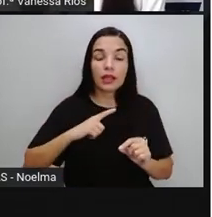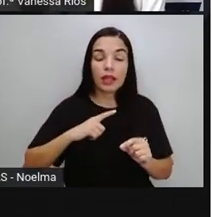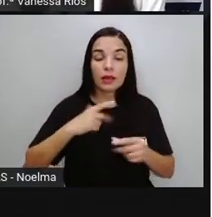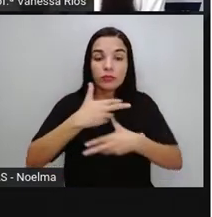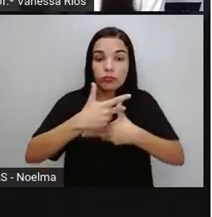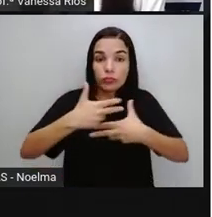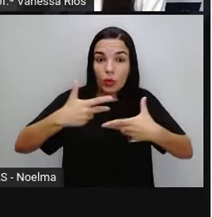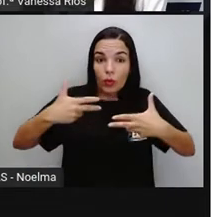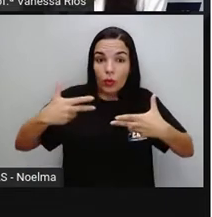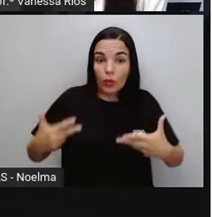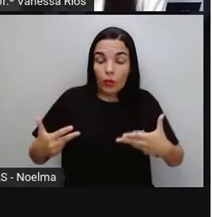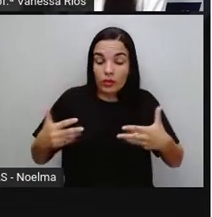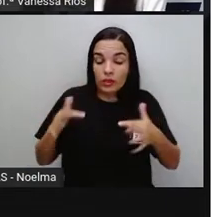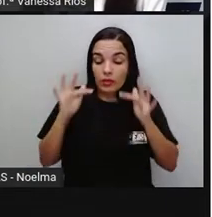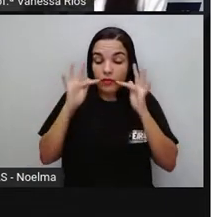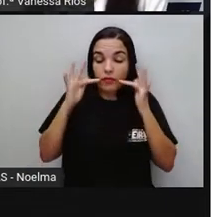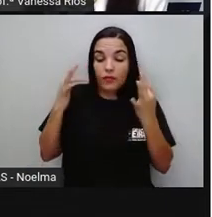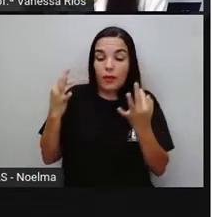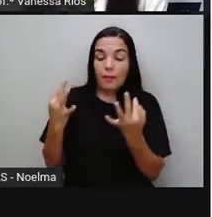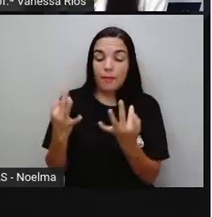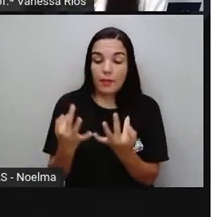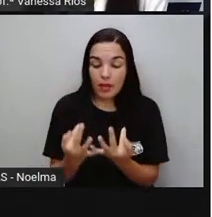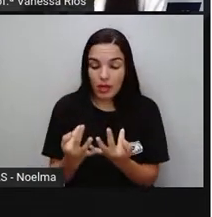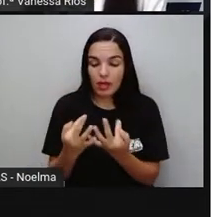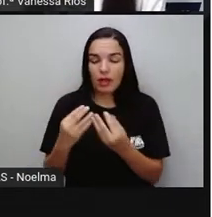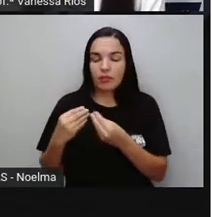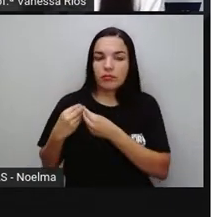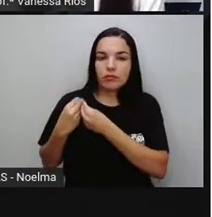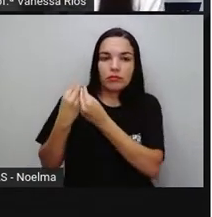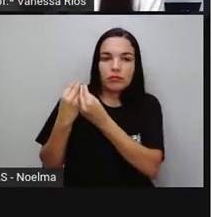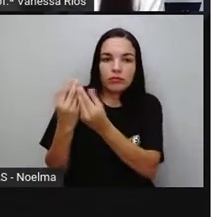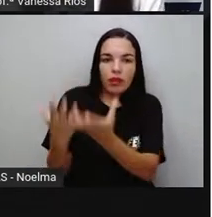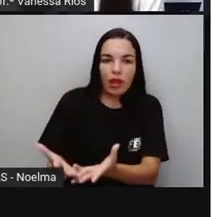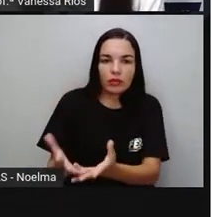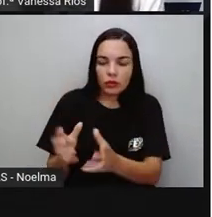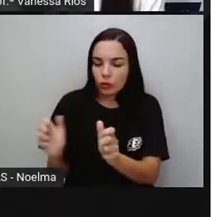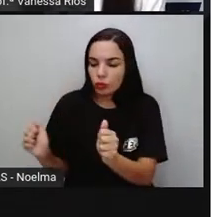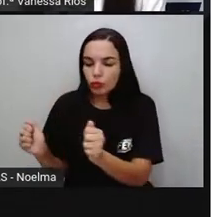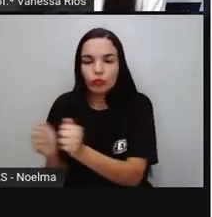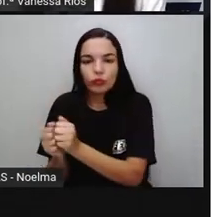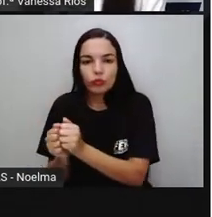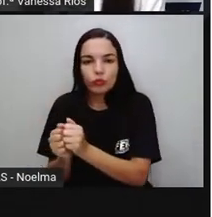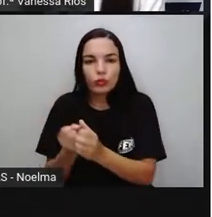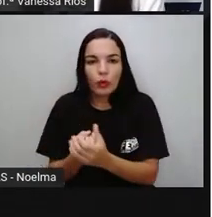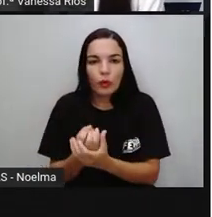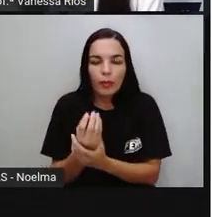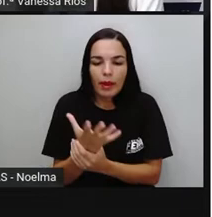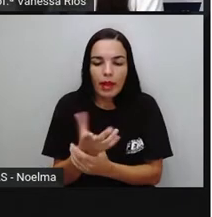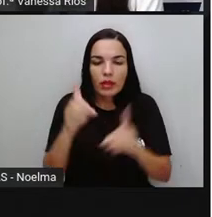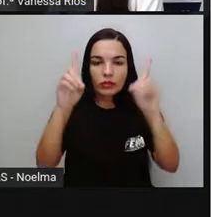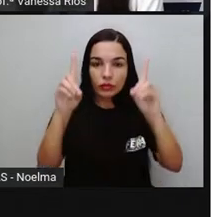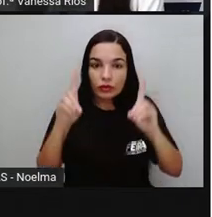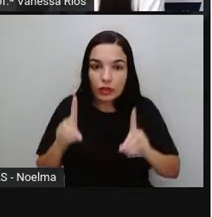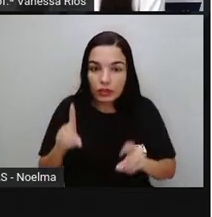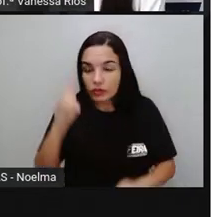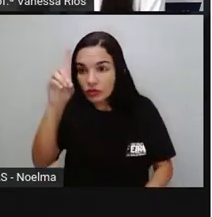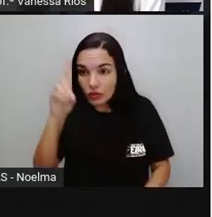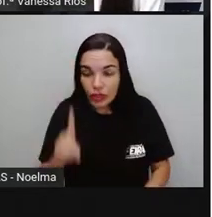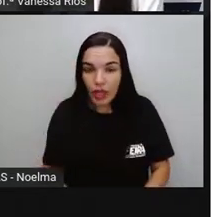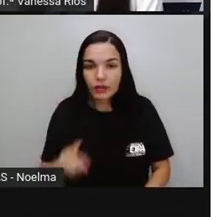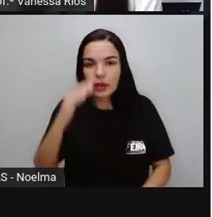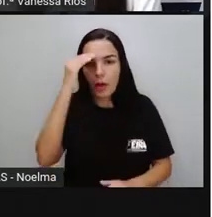materiais de família, herança, conjunto dos bens, direitos e obrigações de uma